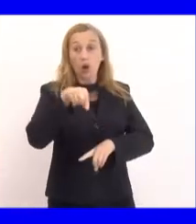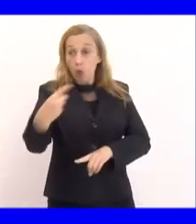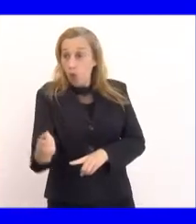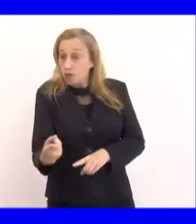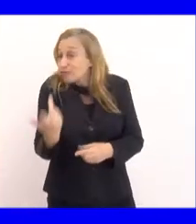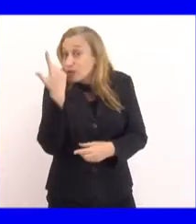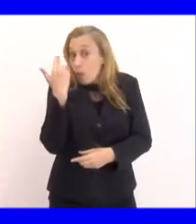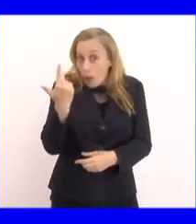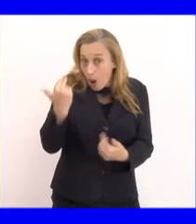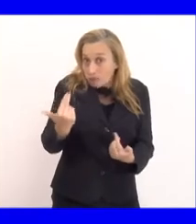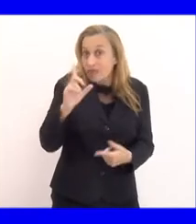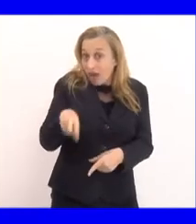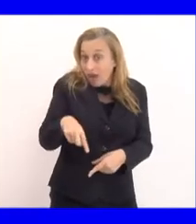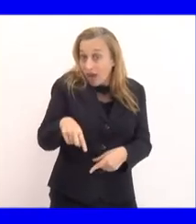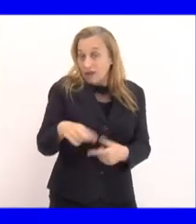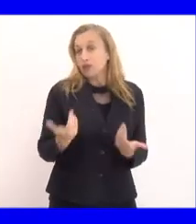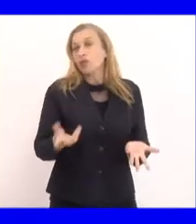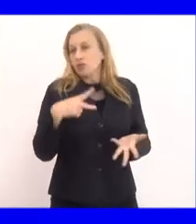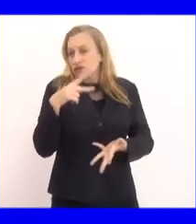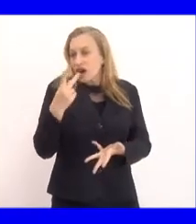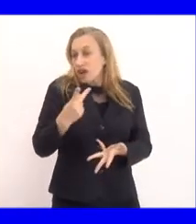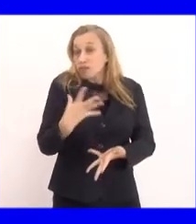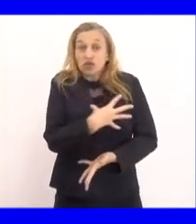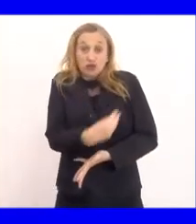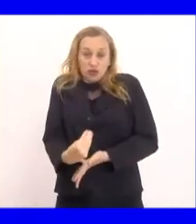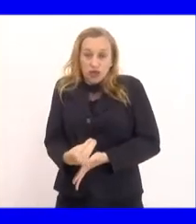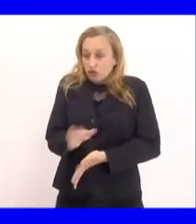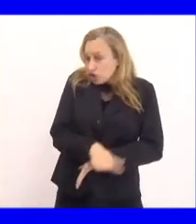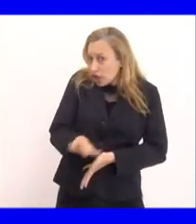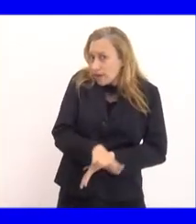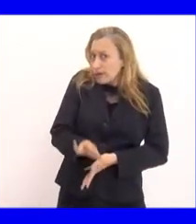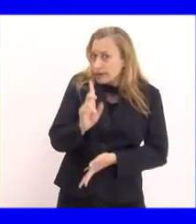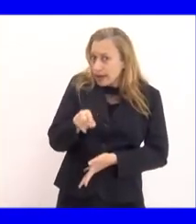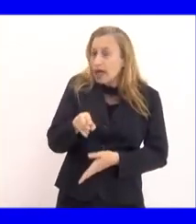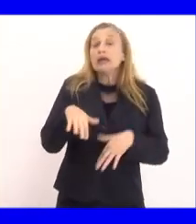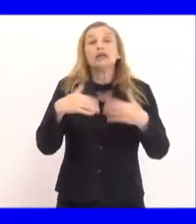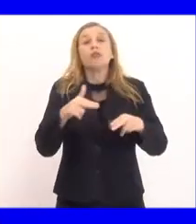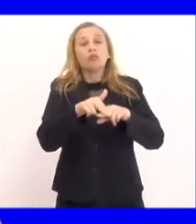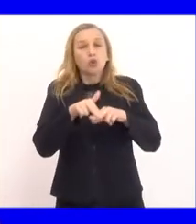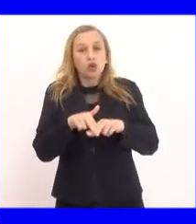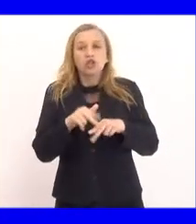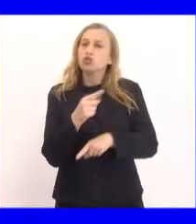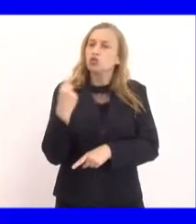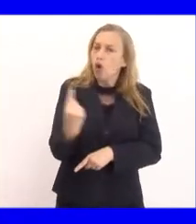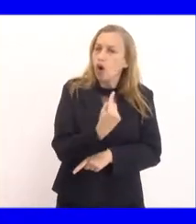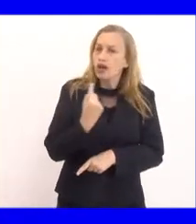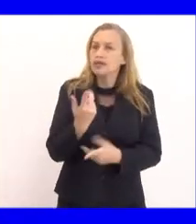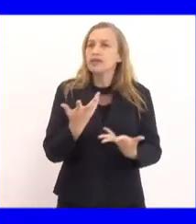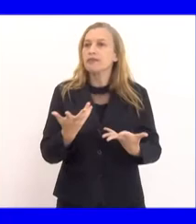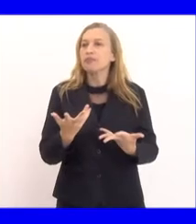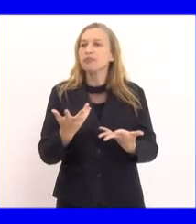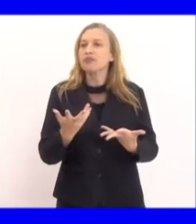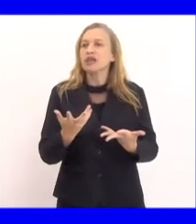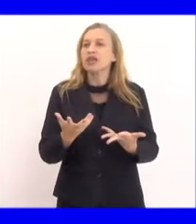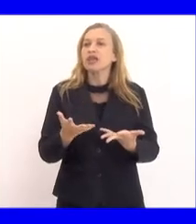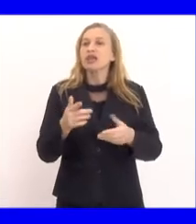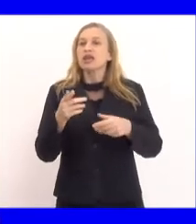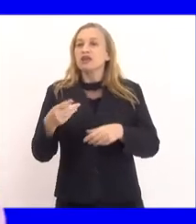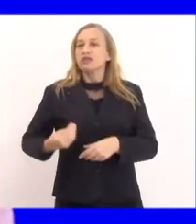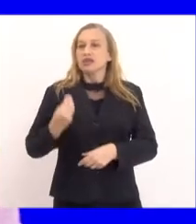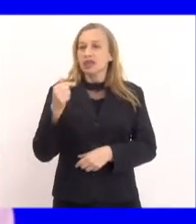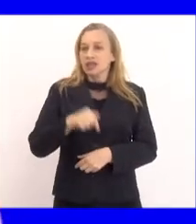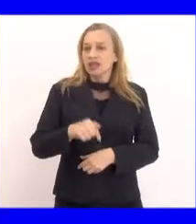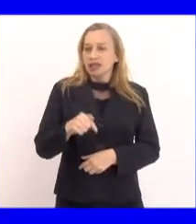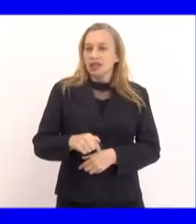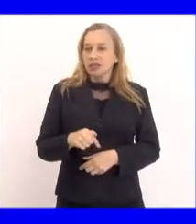outros, o é natural, né? Ainda mais quando se trata de filhos, de crianças. Então, por isso, nós estaremos